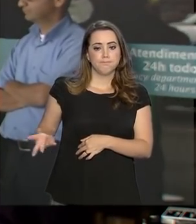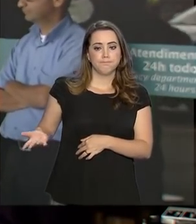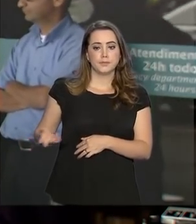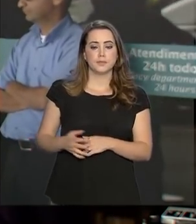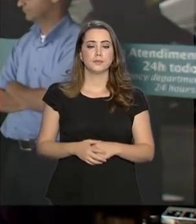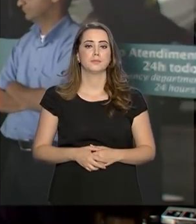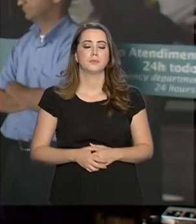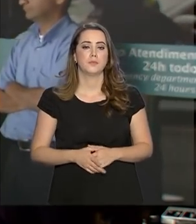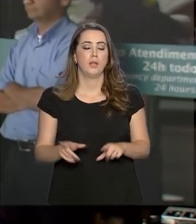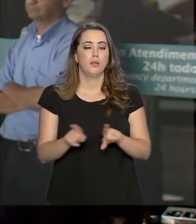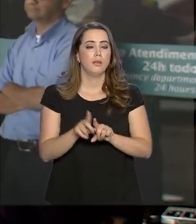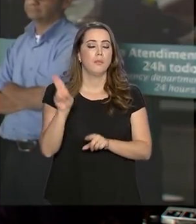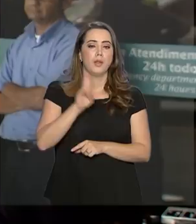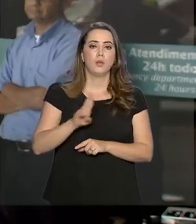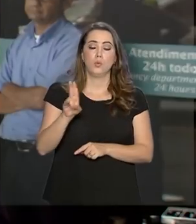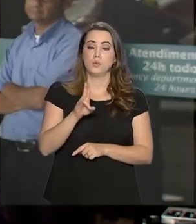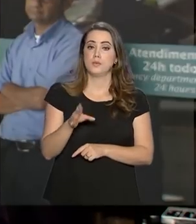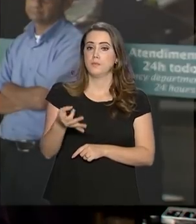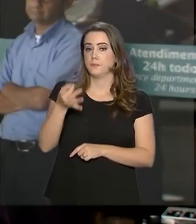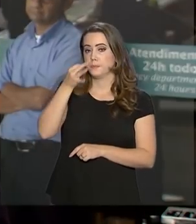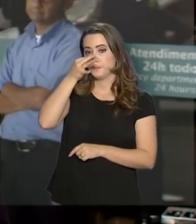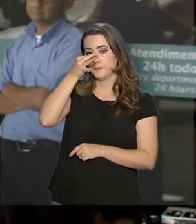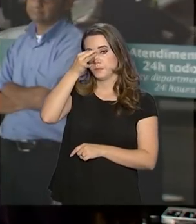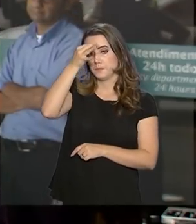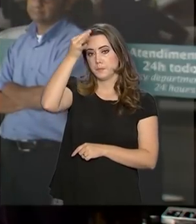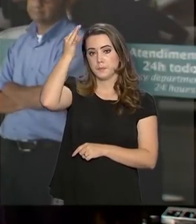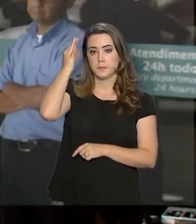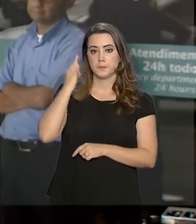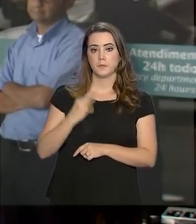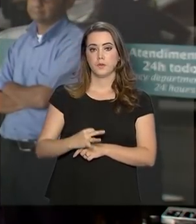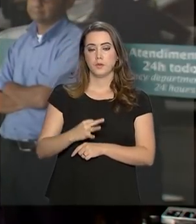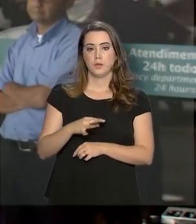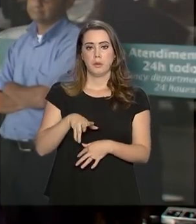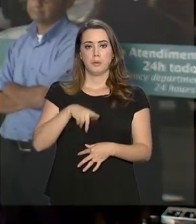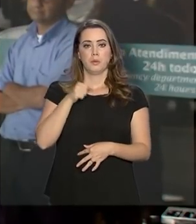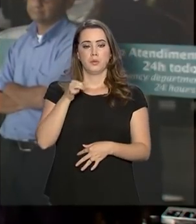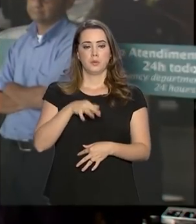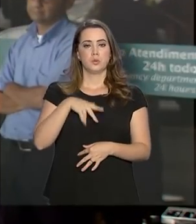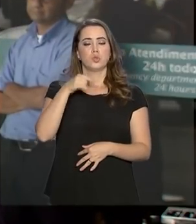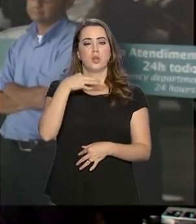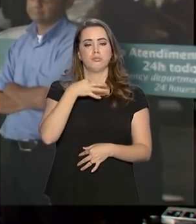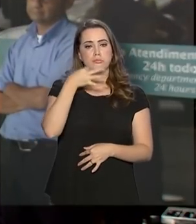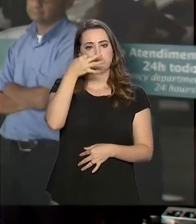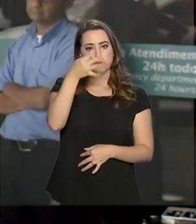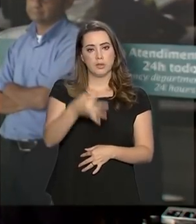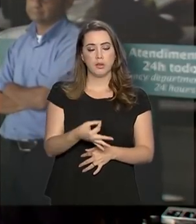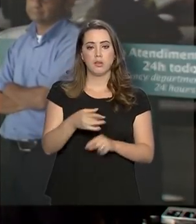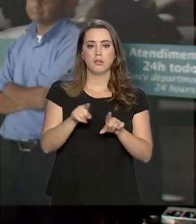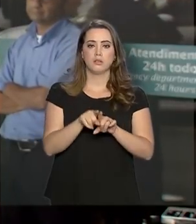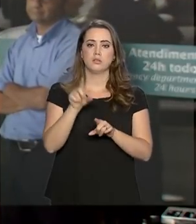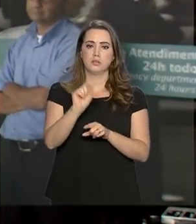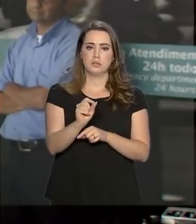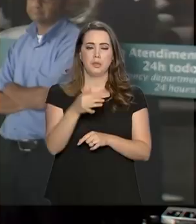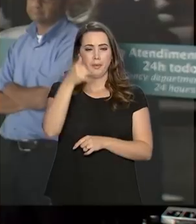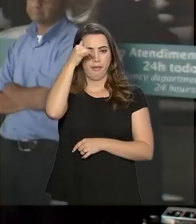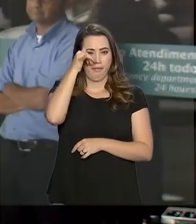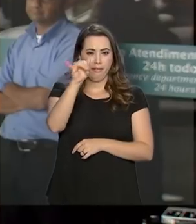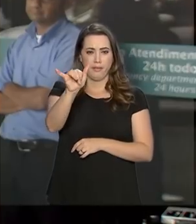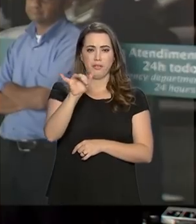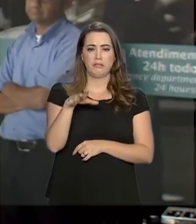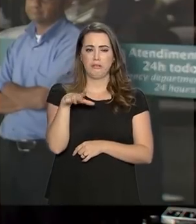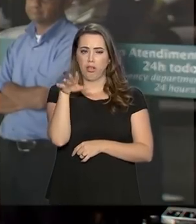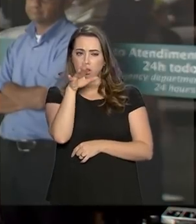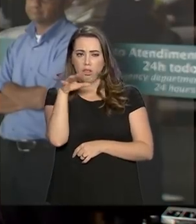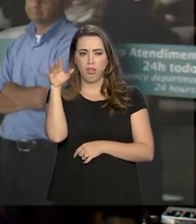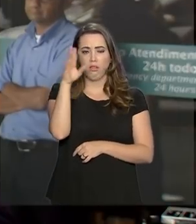é mantido com uma sonda nasogástrica para retiradas de líquidos do estômago e, com isso, evitar náuseas. Ele também